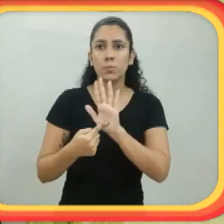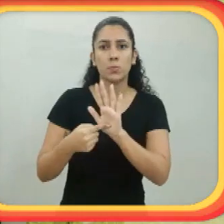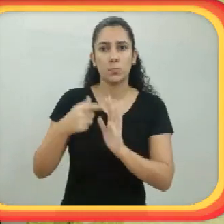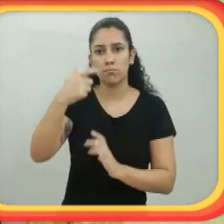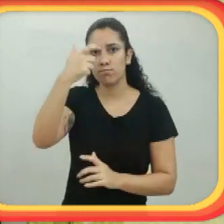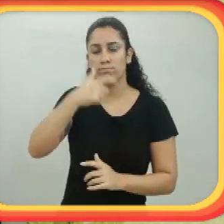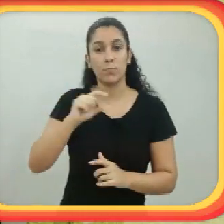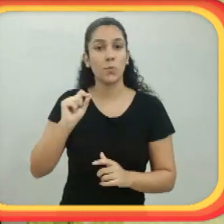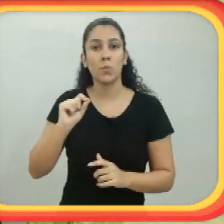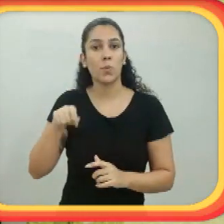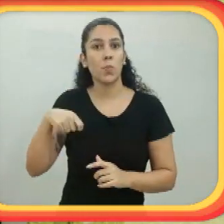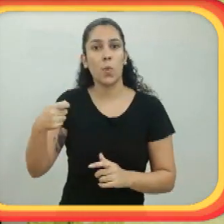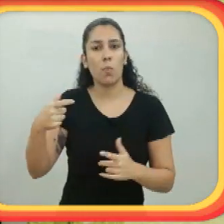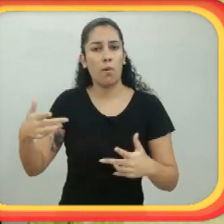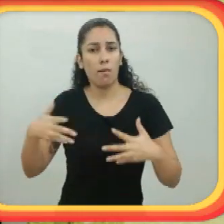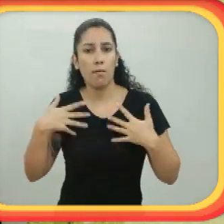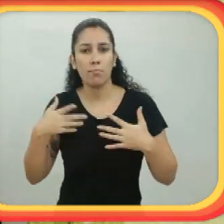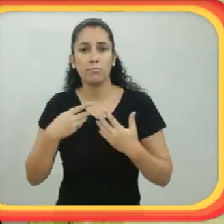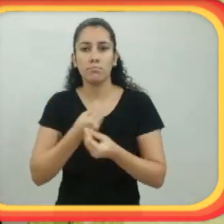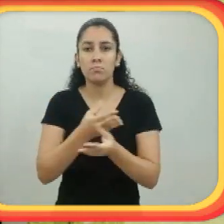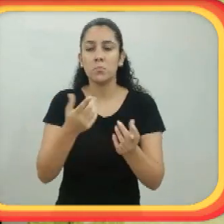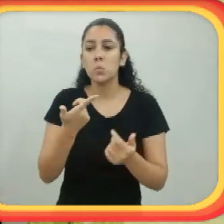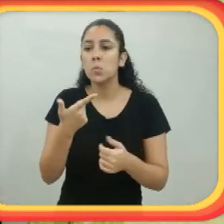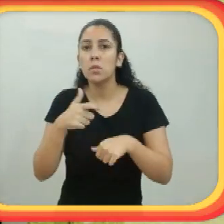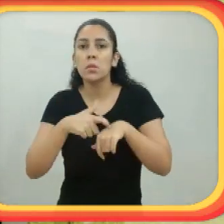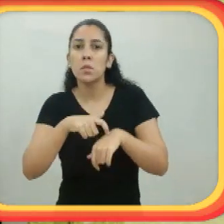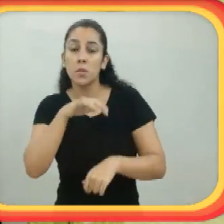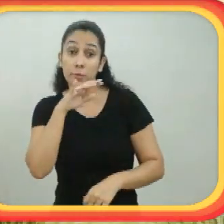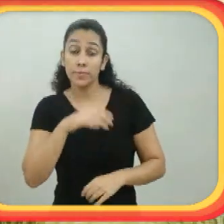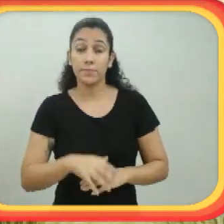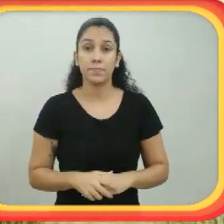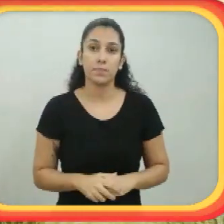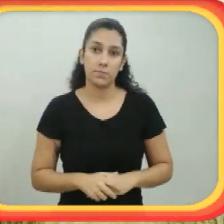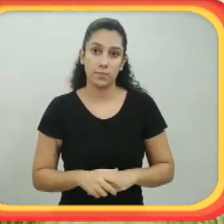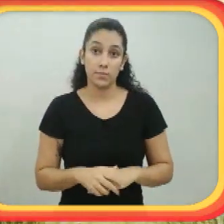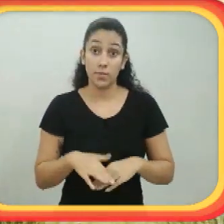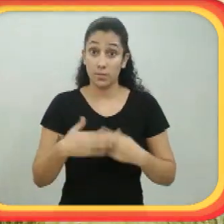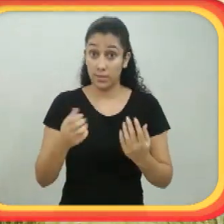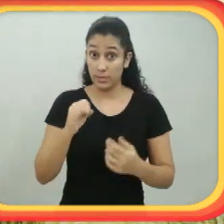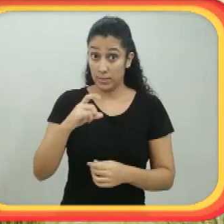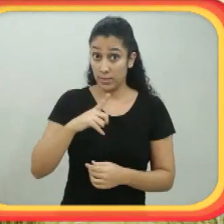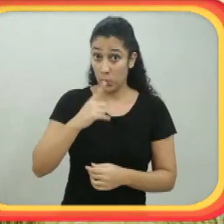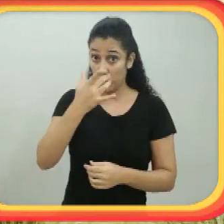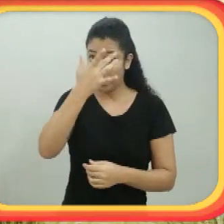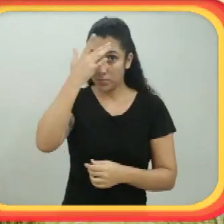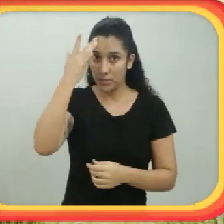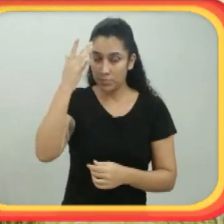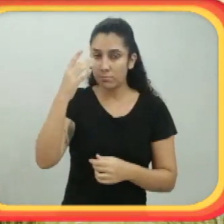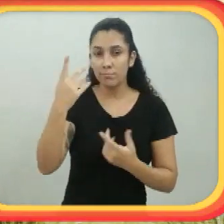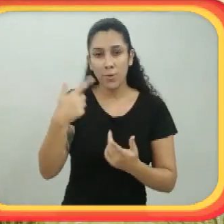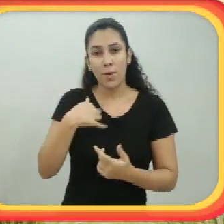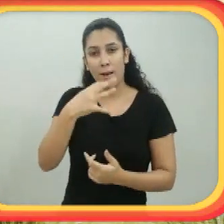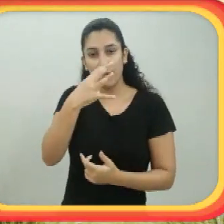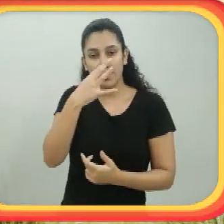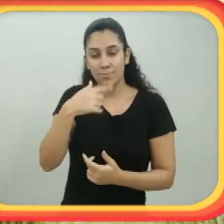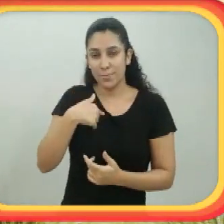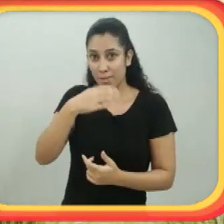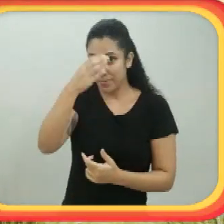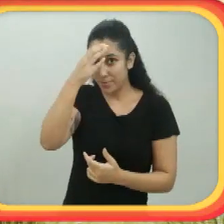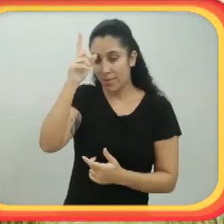em engenharia, super requisitado no mundo. Além dele ser uma figura ímpar,